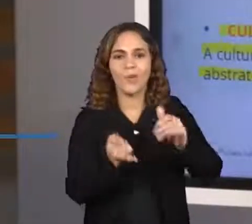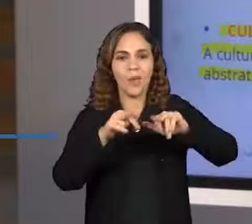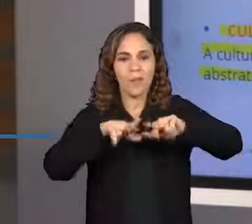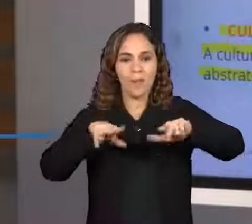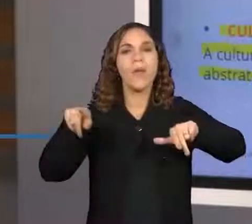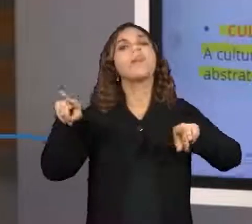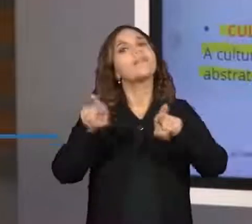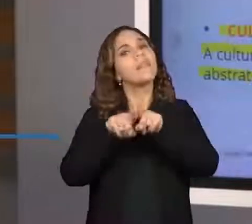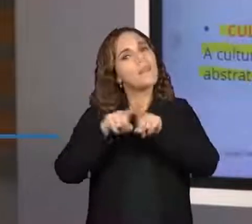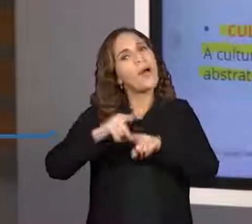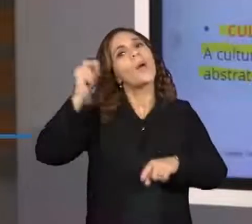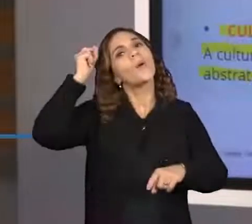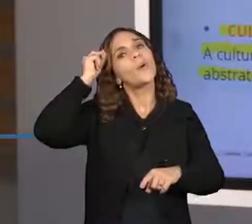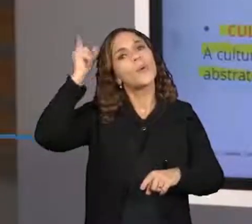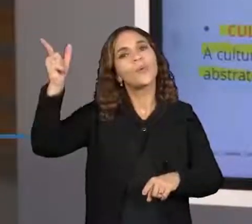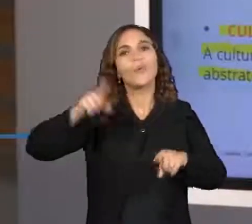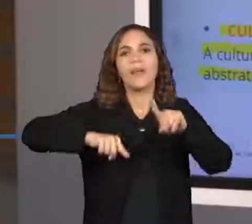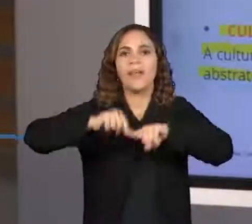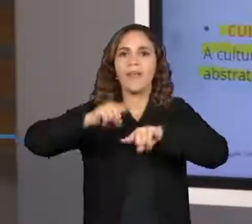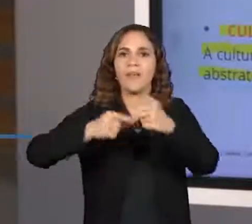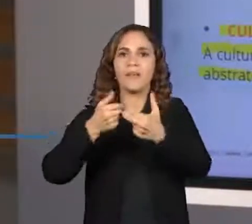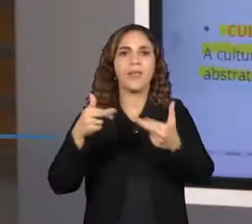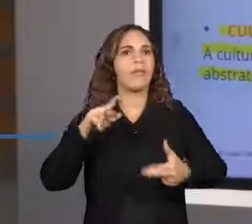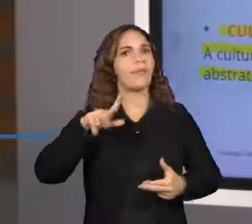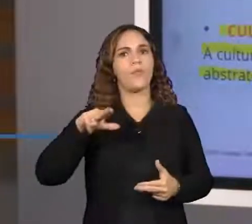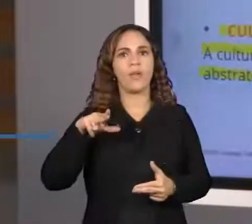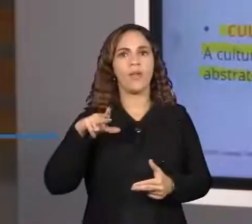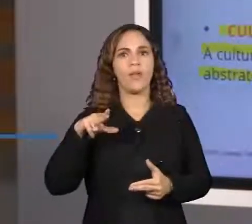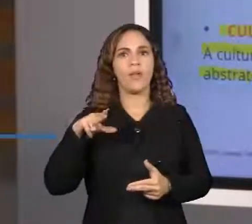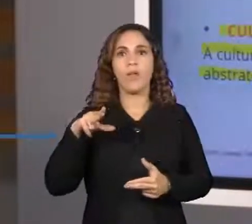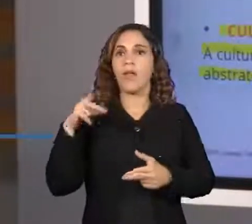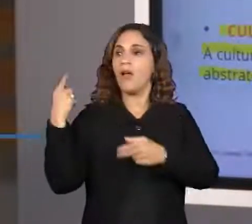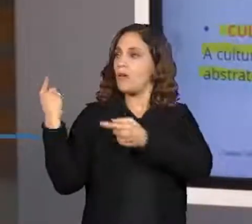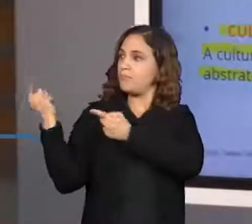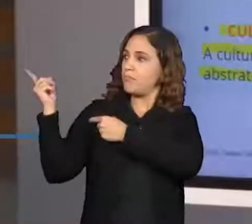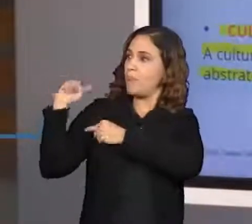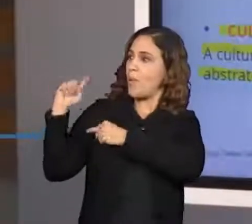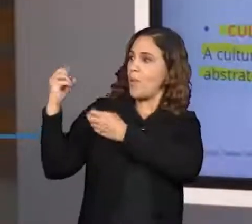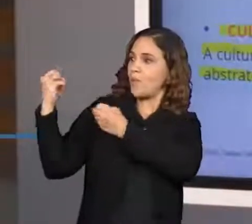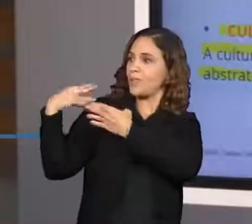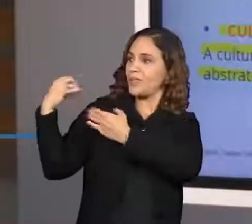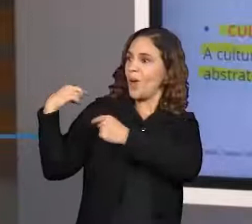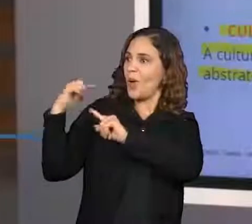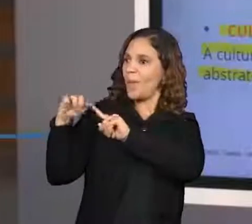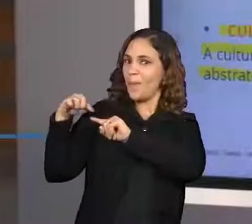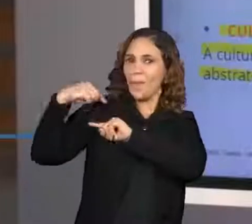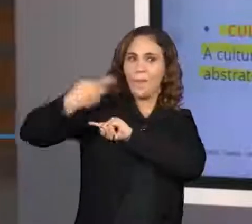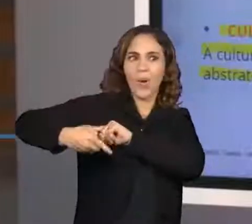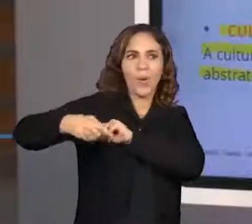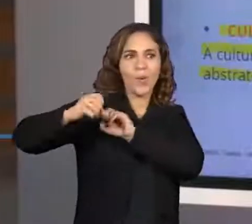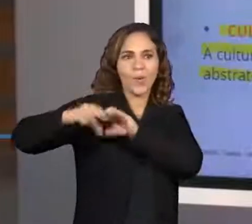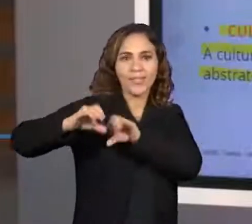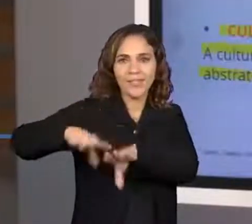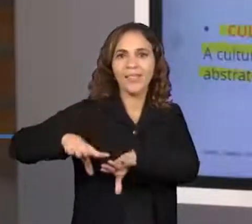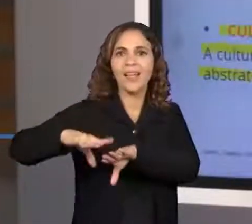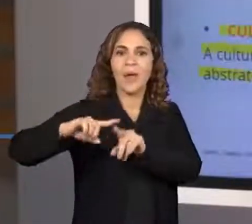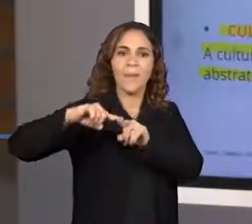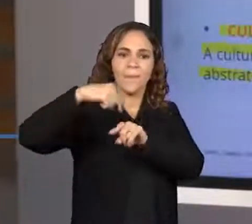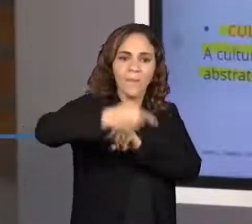cultura imaterial. Eu passo de geração para geração, mas eu não consigo tocá-las.